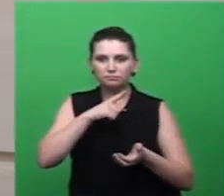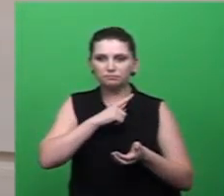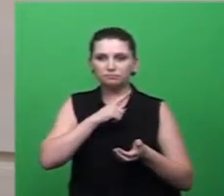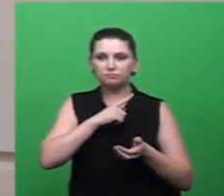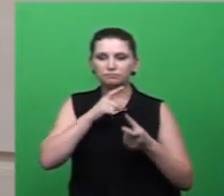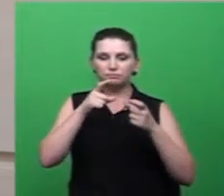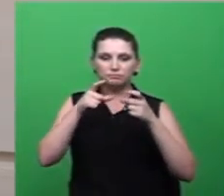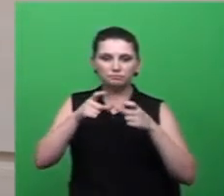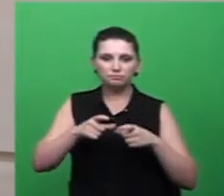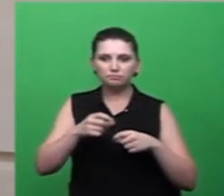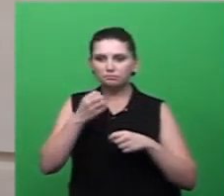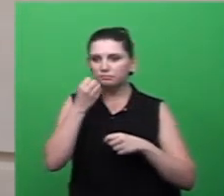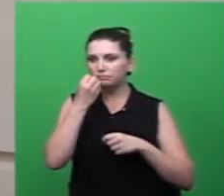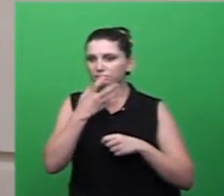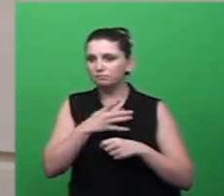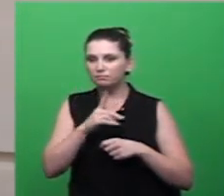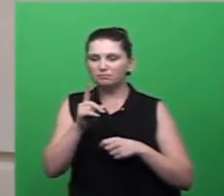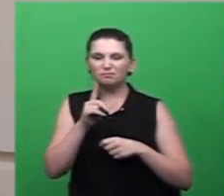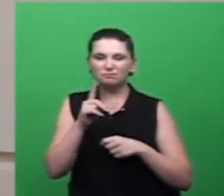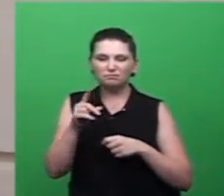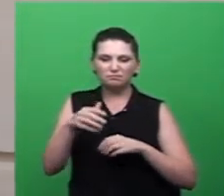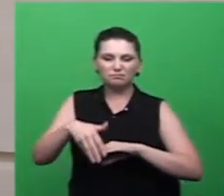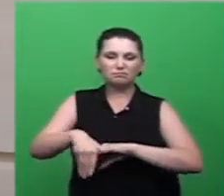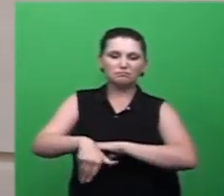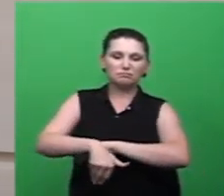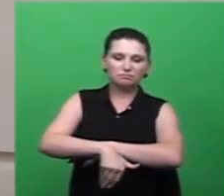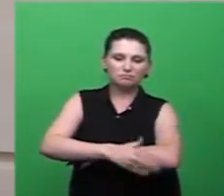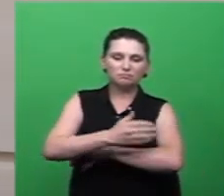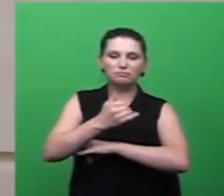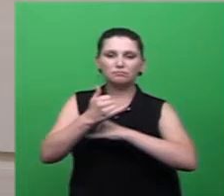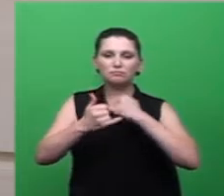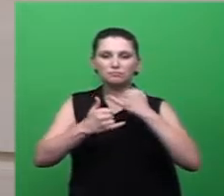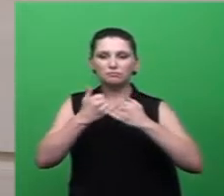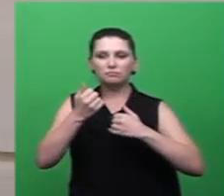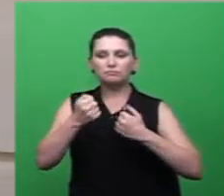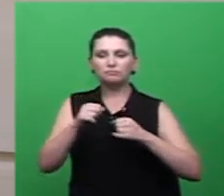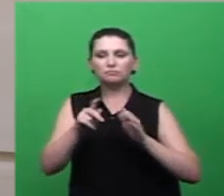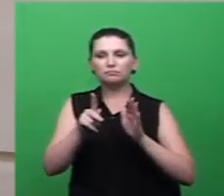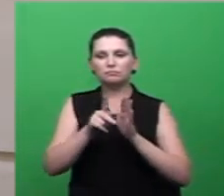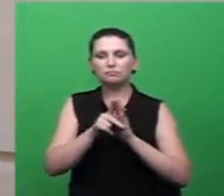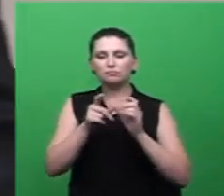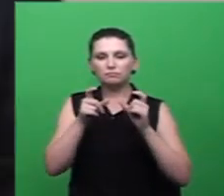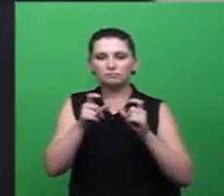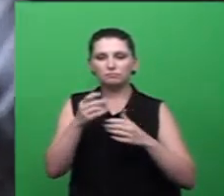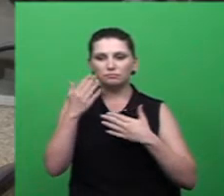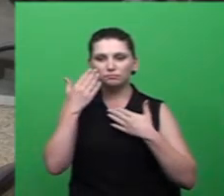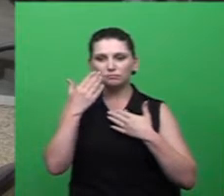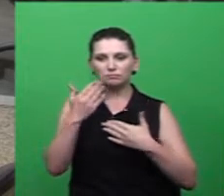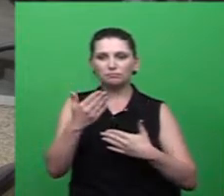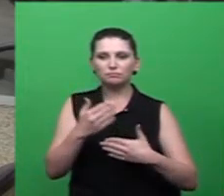meio das ruas, fazendo coisas, onde que eles possam ter o seu próprio local. Obrigado, senhor presidente.